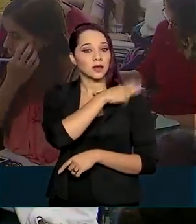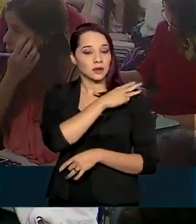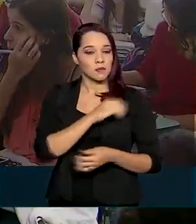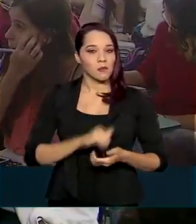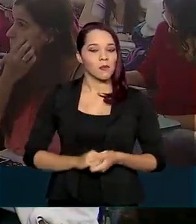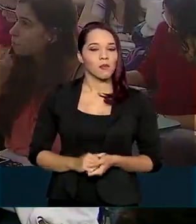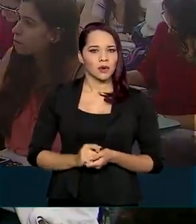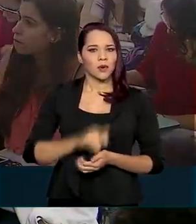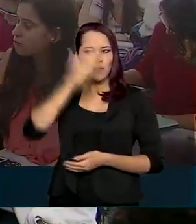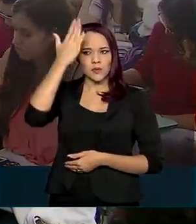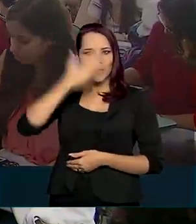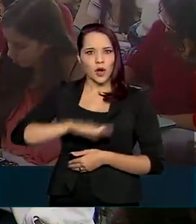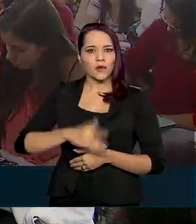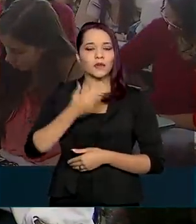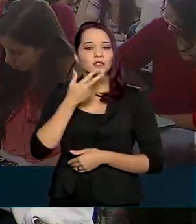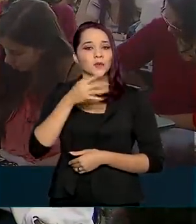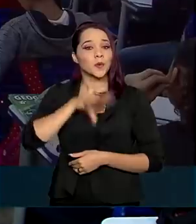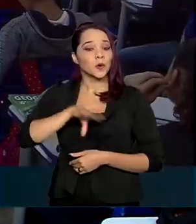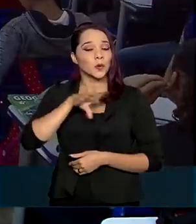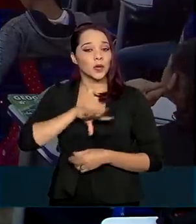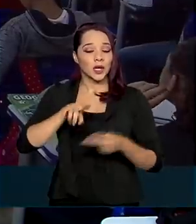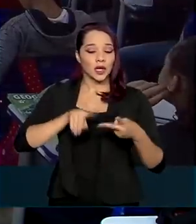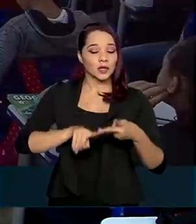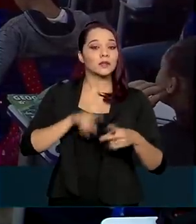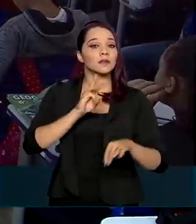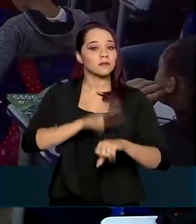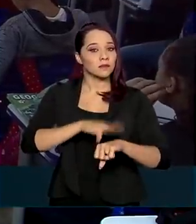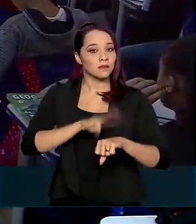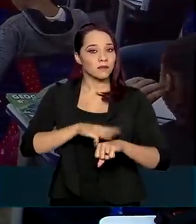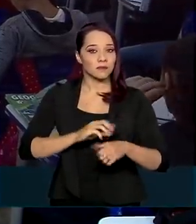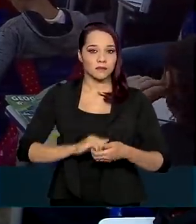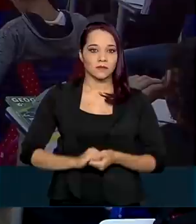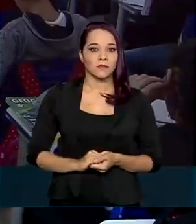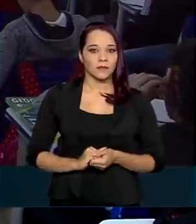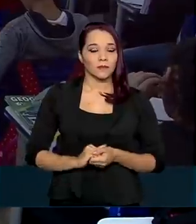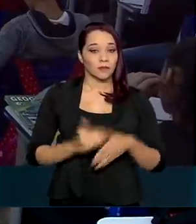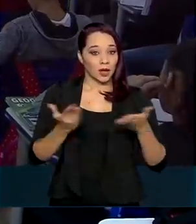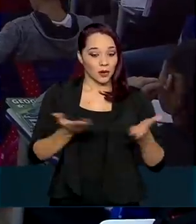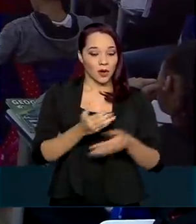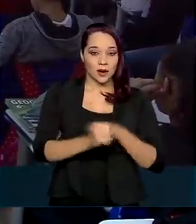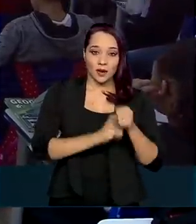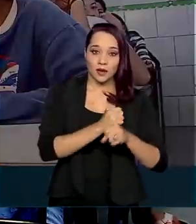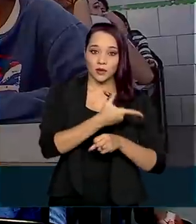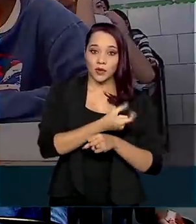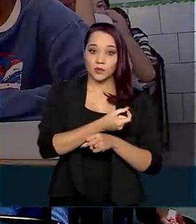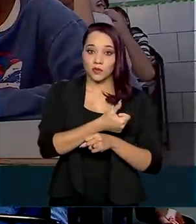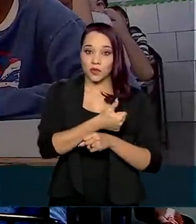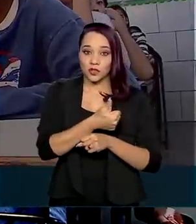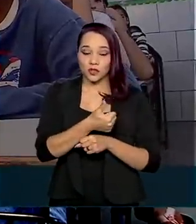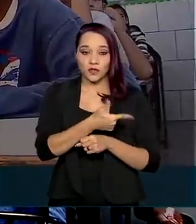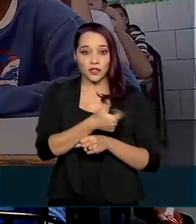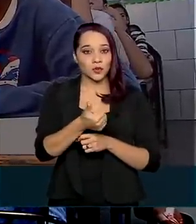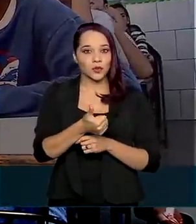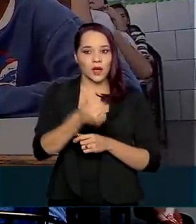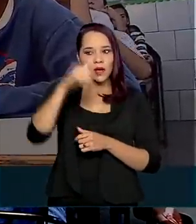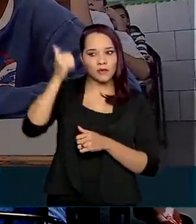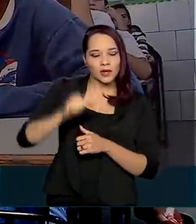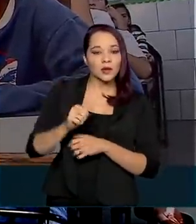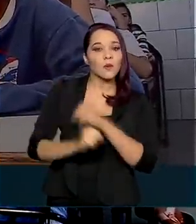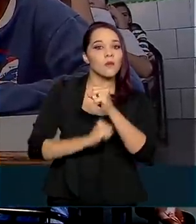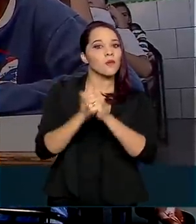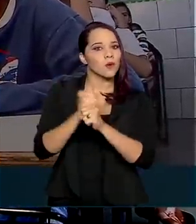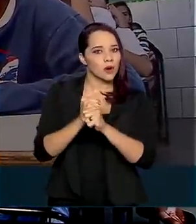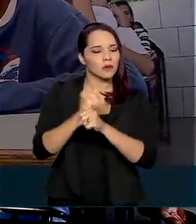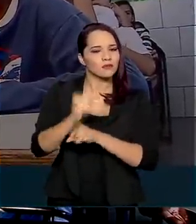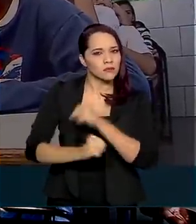com provas de língua portuguesa e matemática. A partir de 2021, a avaliação será anual